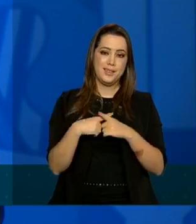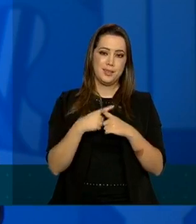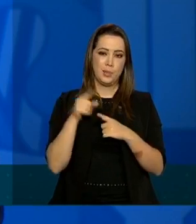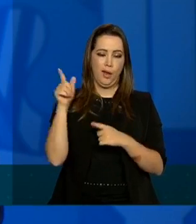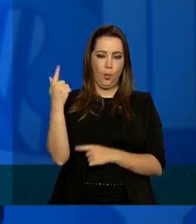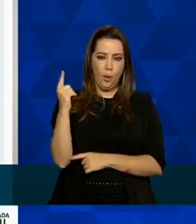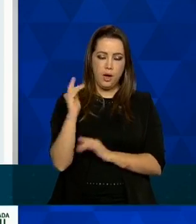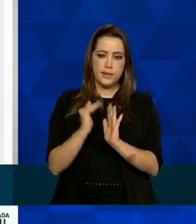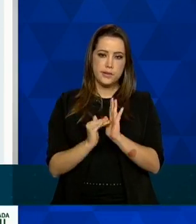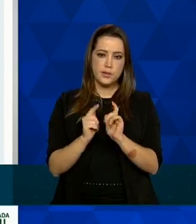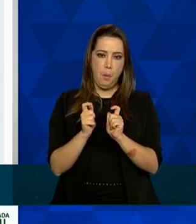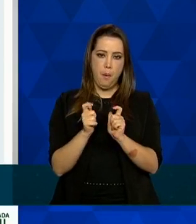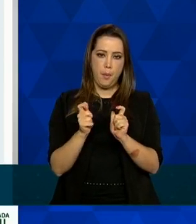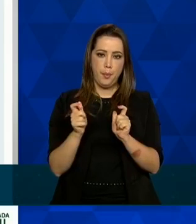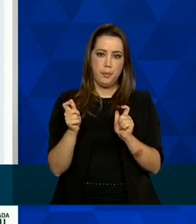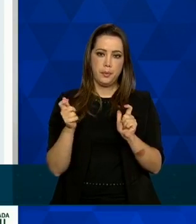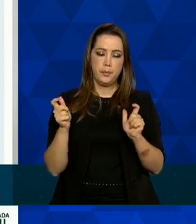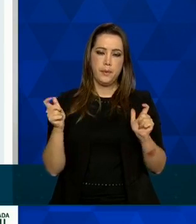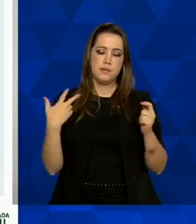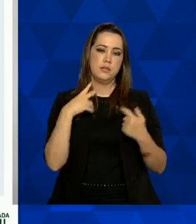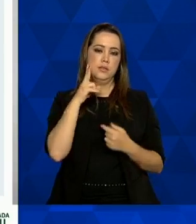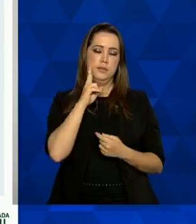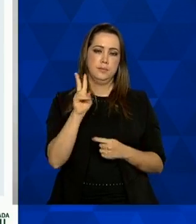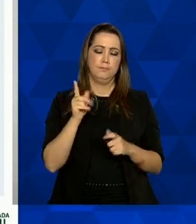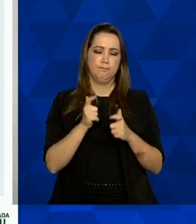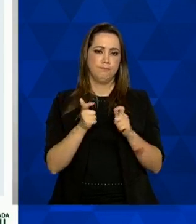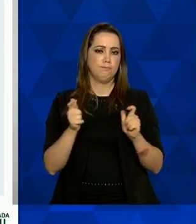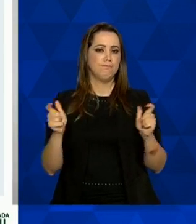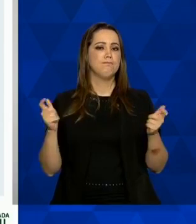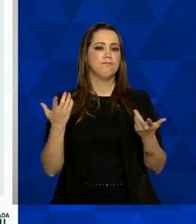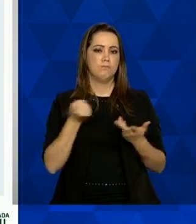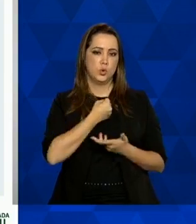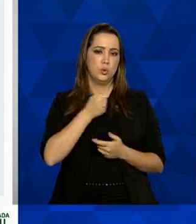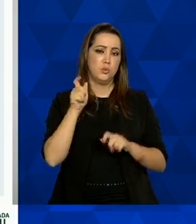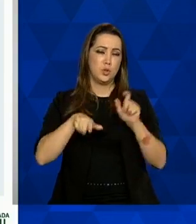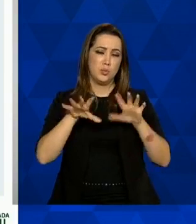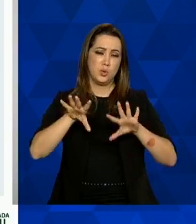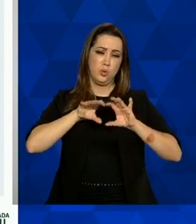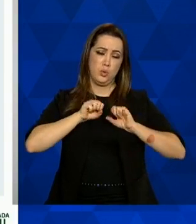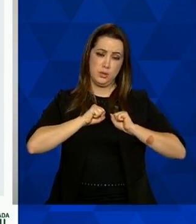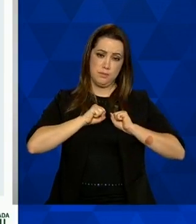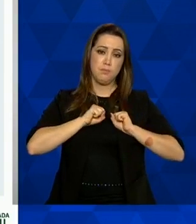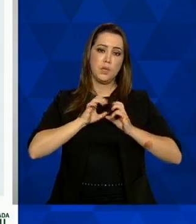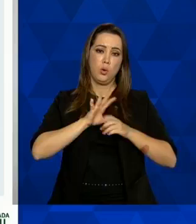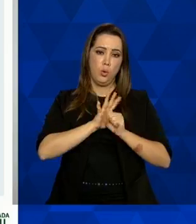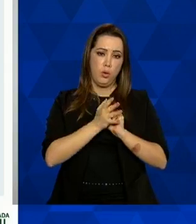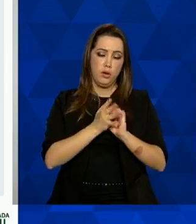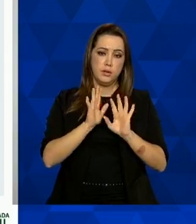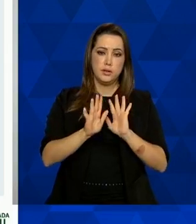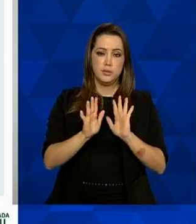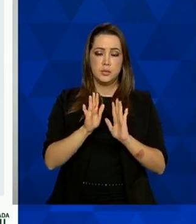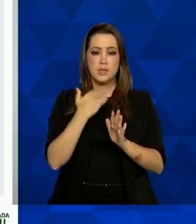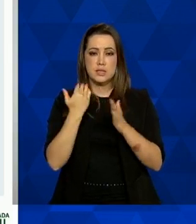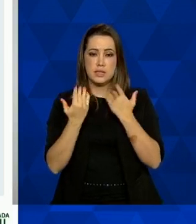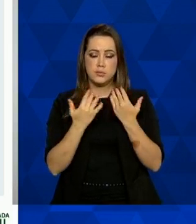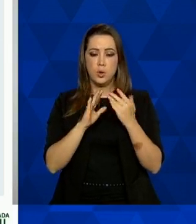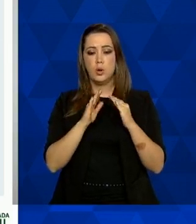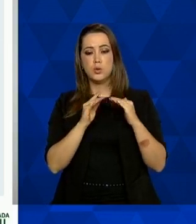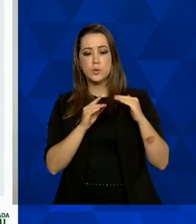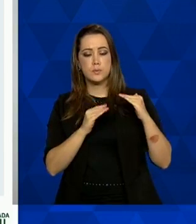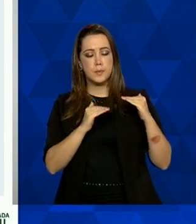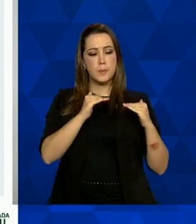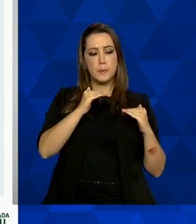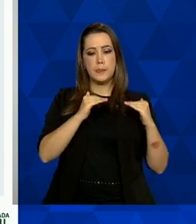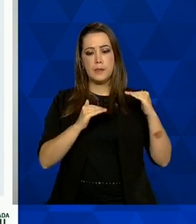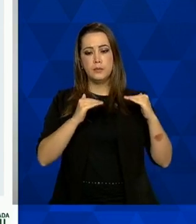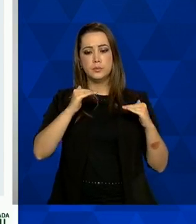aumento, tem sido observado um aumento no número de casos e em relação aos óbitos uma pequena variação. E a